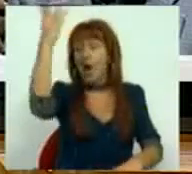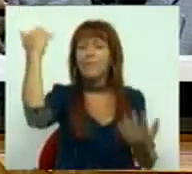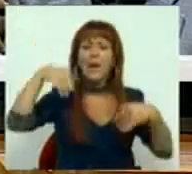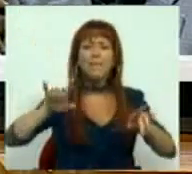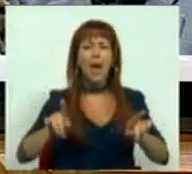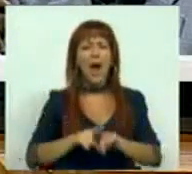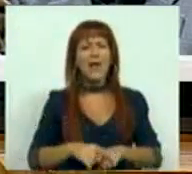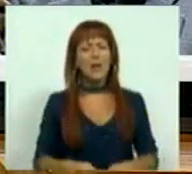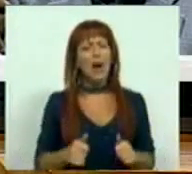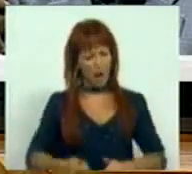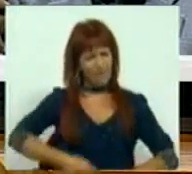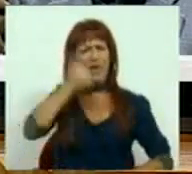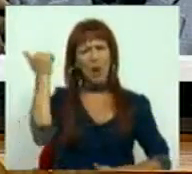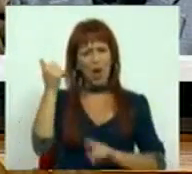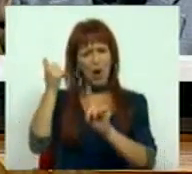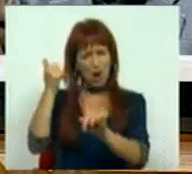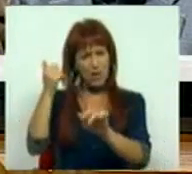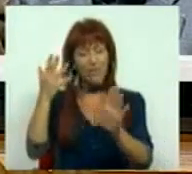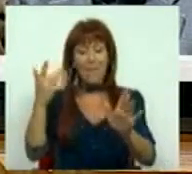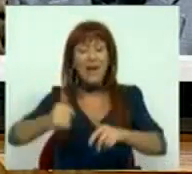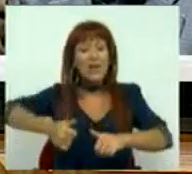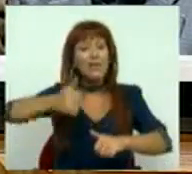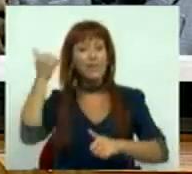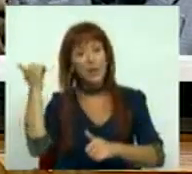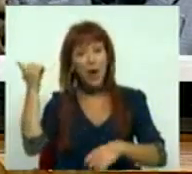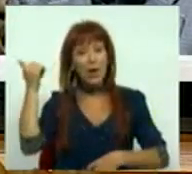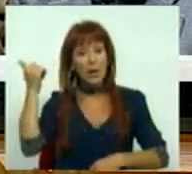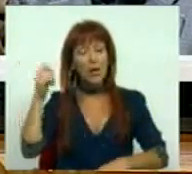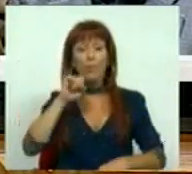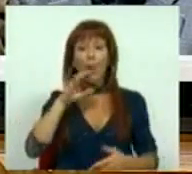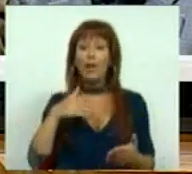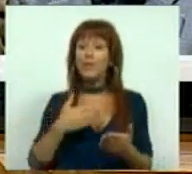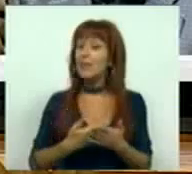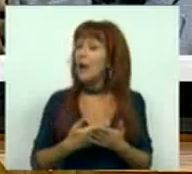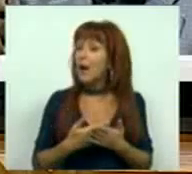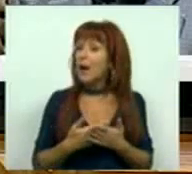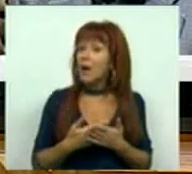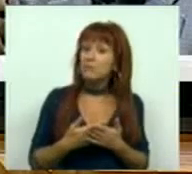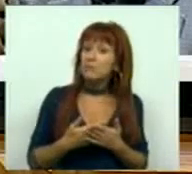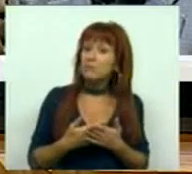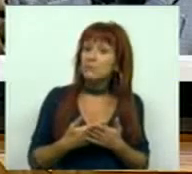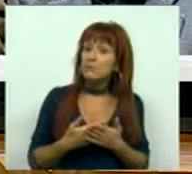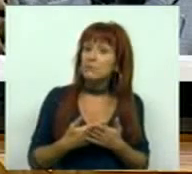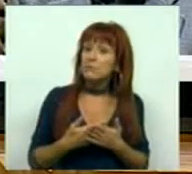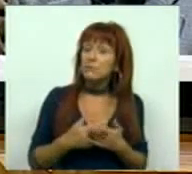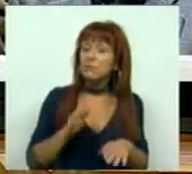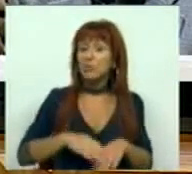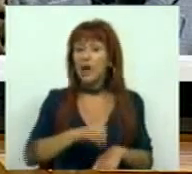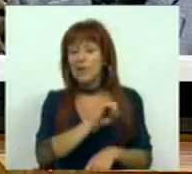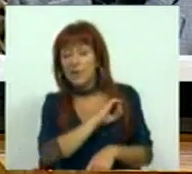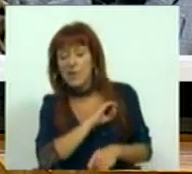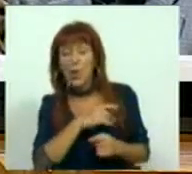isso é uma extraordinária vitória. Mas é uma vitória que se pode tornar, por ignorância,